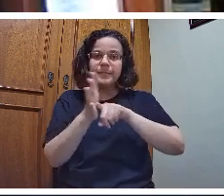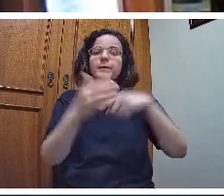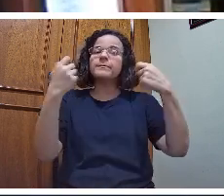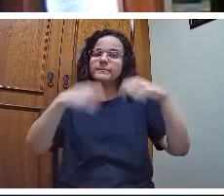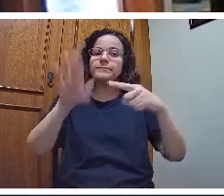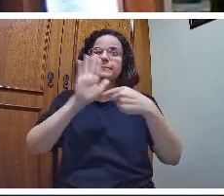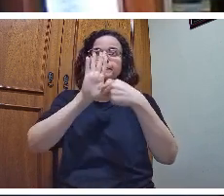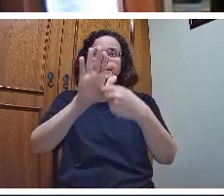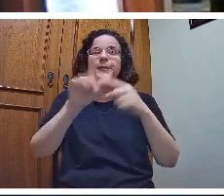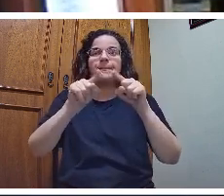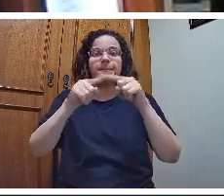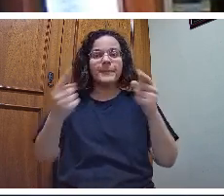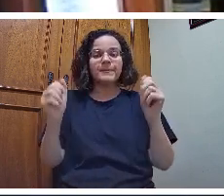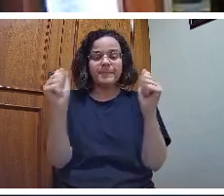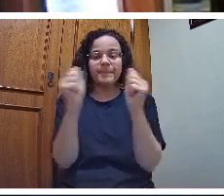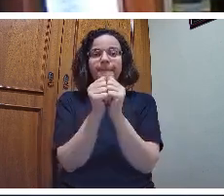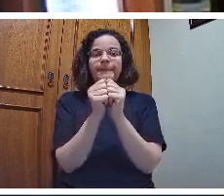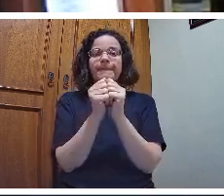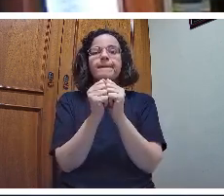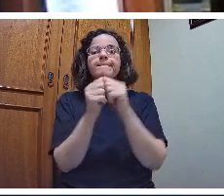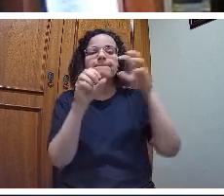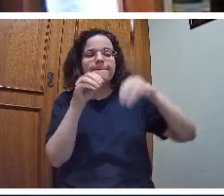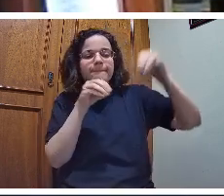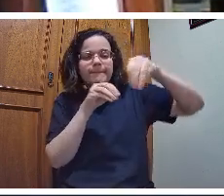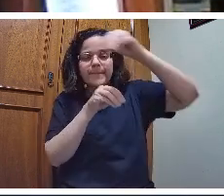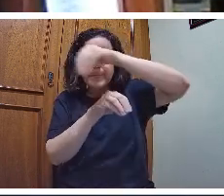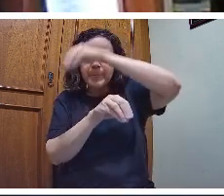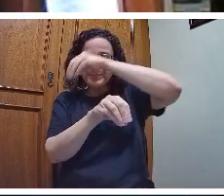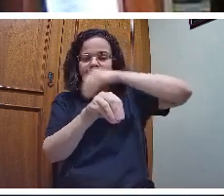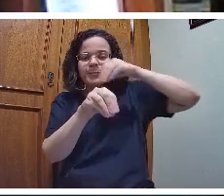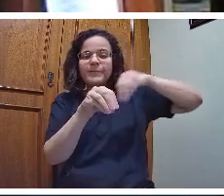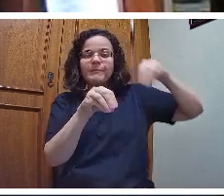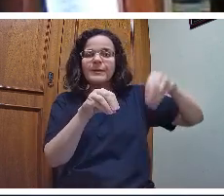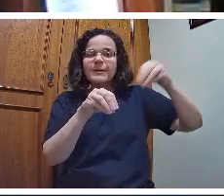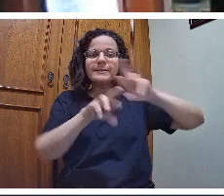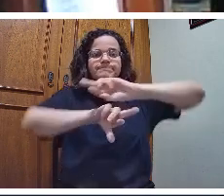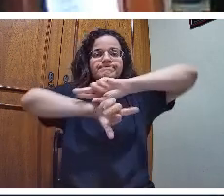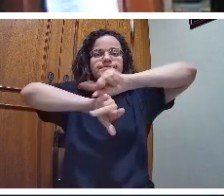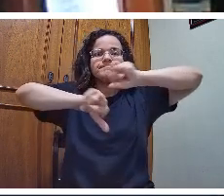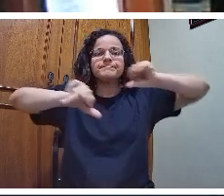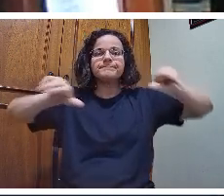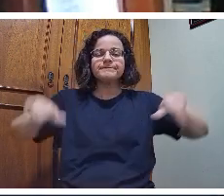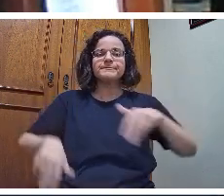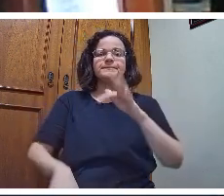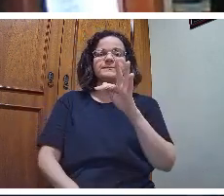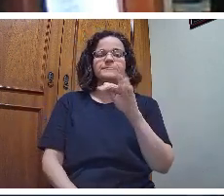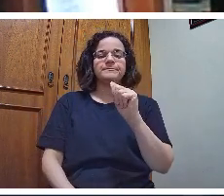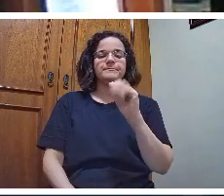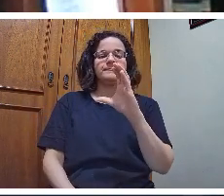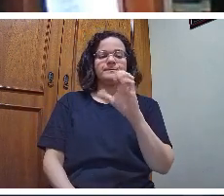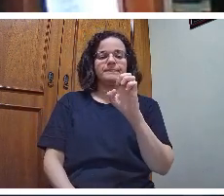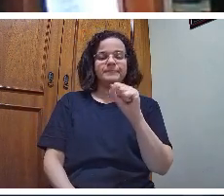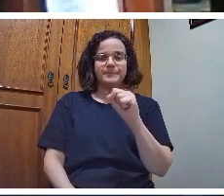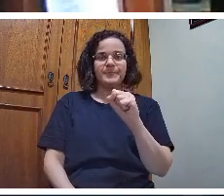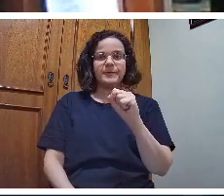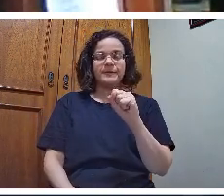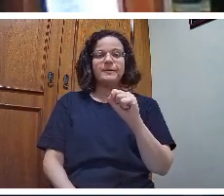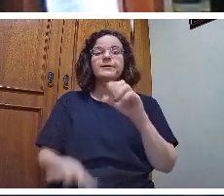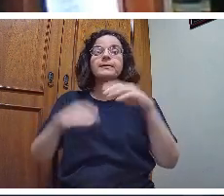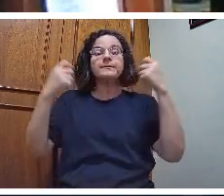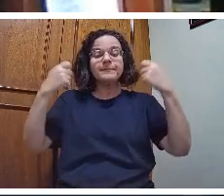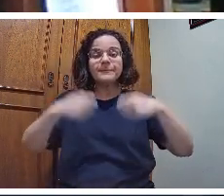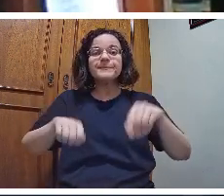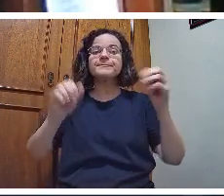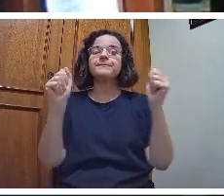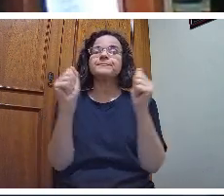mas, ao mesmo tempo, ele está envolto de múltiplas faces, de múltiplos aspectos que